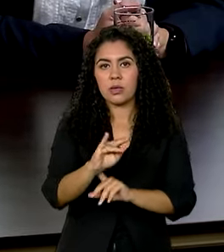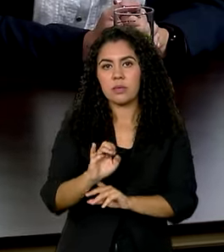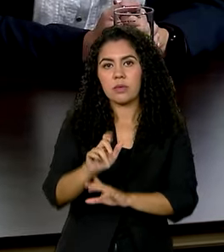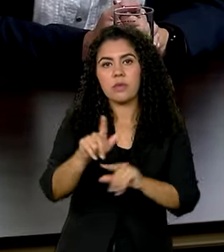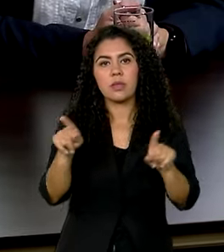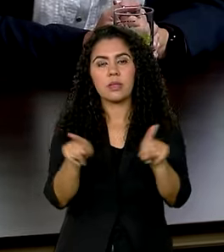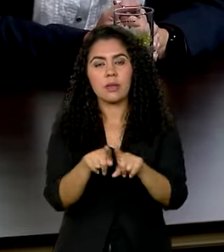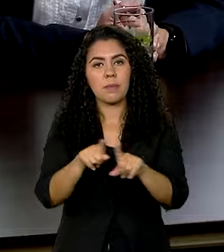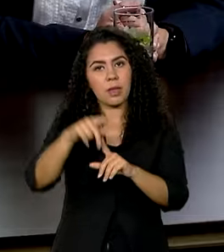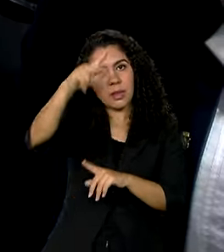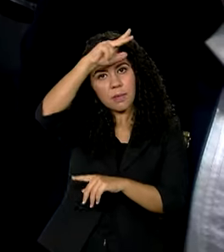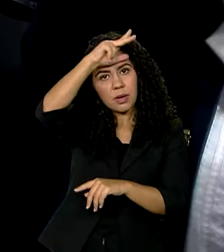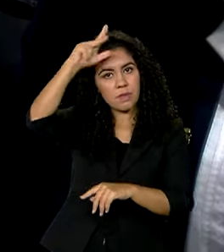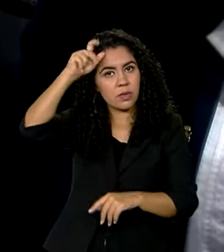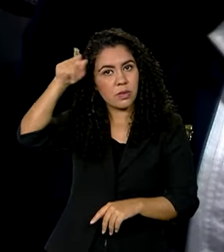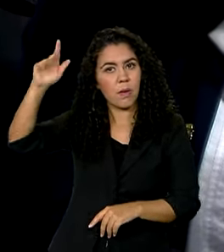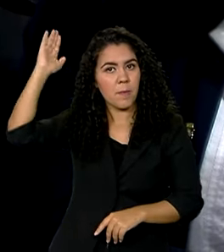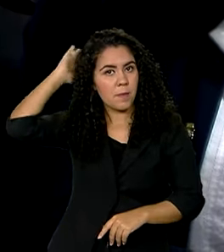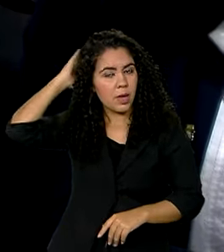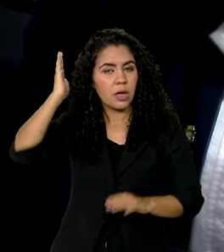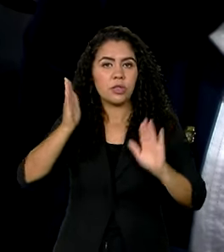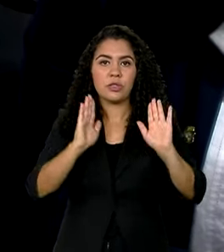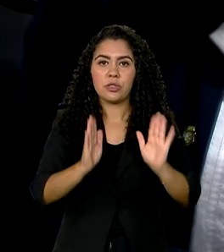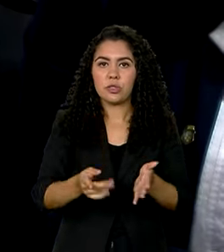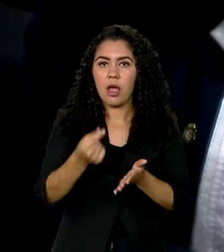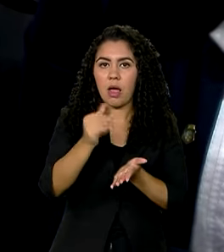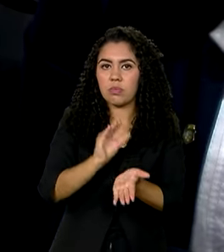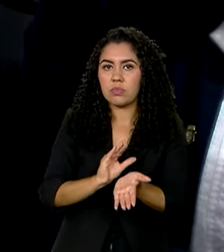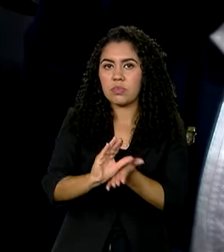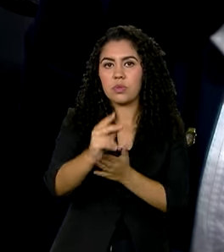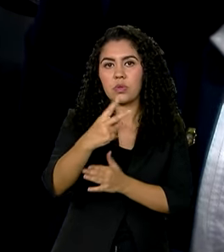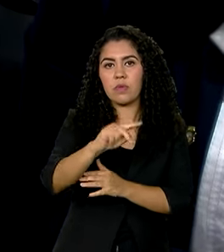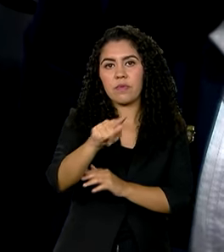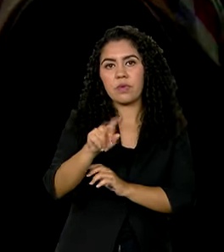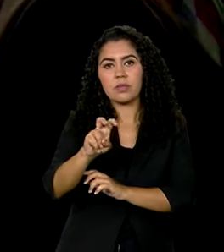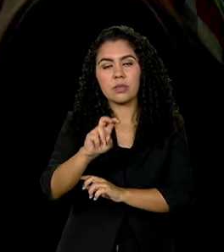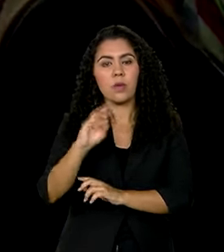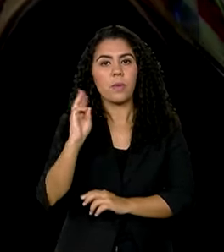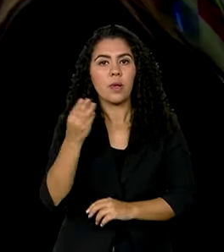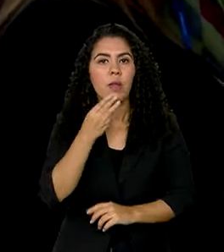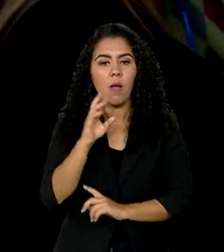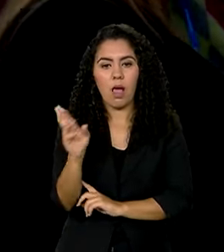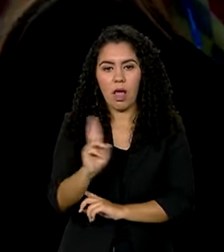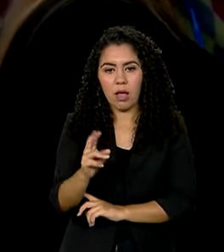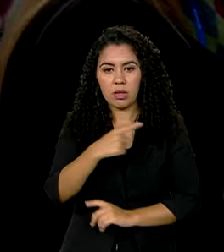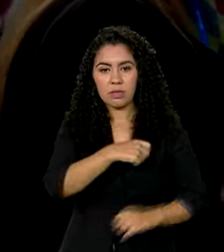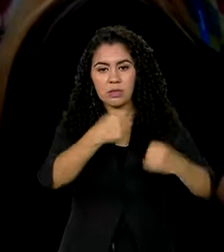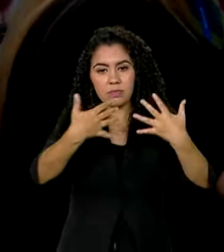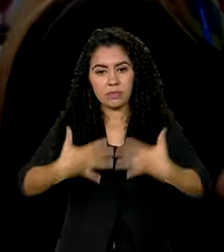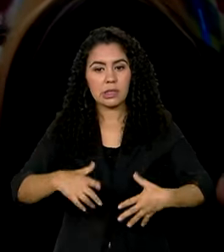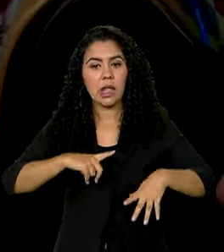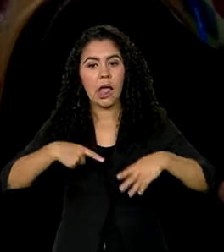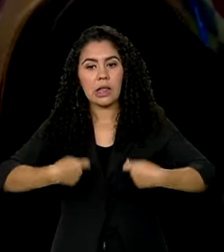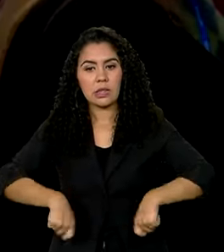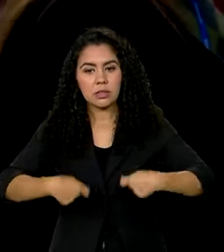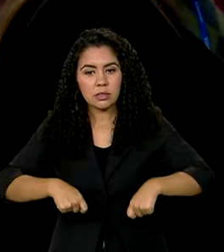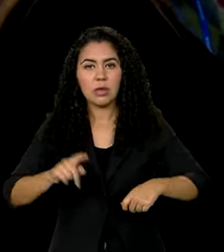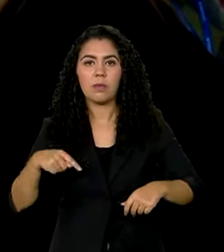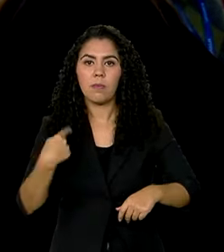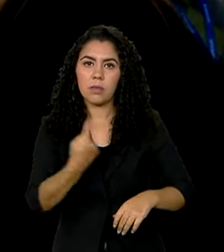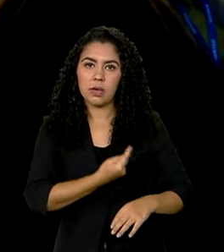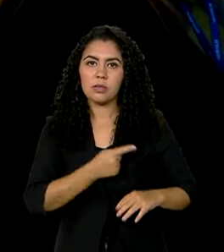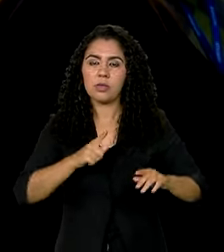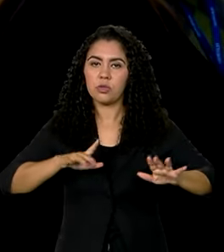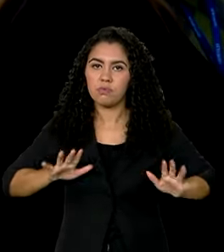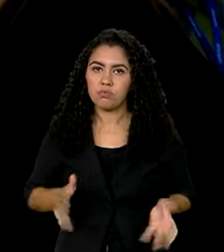Prefeitura do Pará. Já foram destinados 2 milhões e meio de reais. Levantou-se a necessidade de a gente poder ingressar no programa